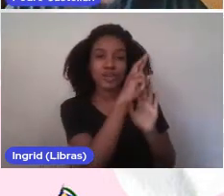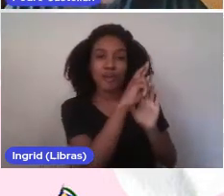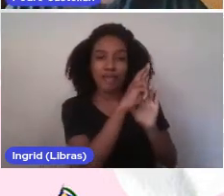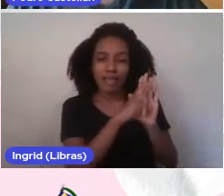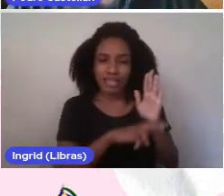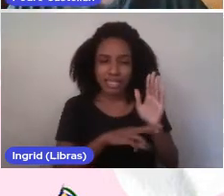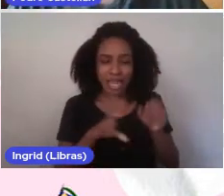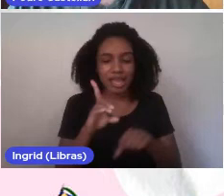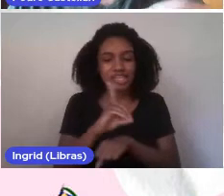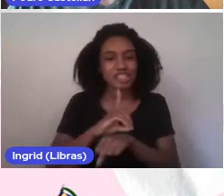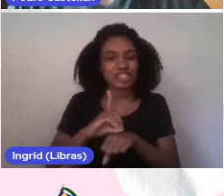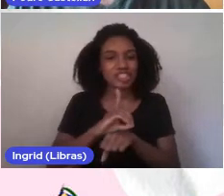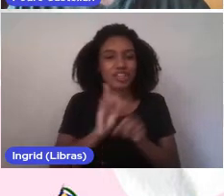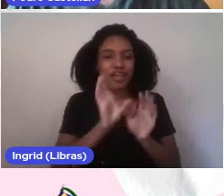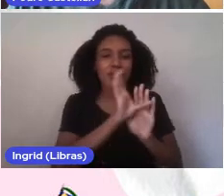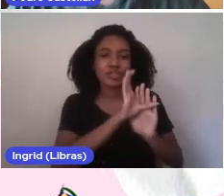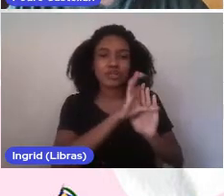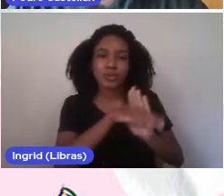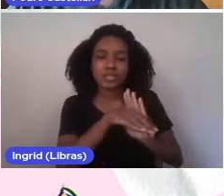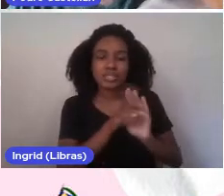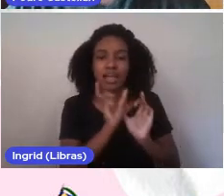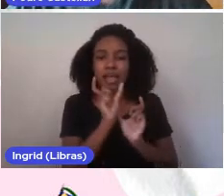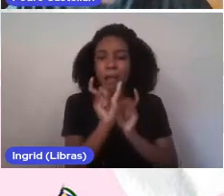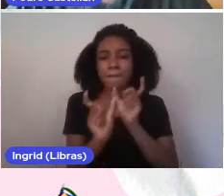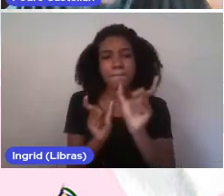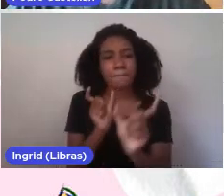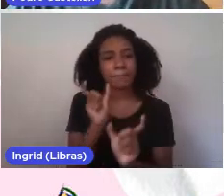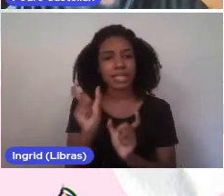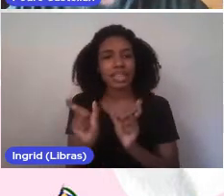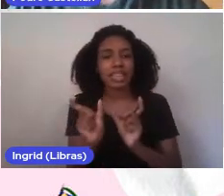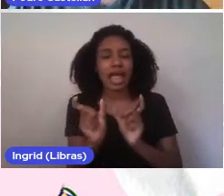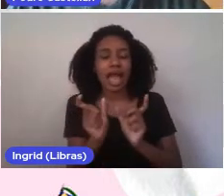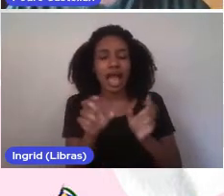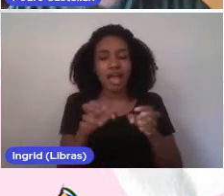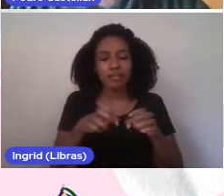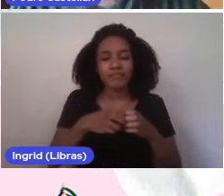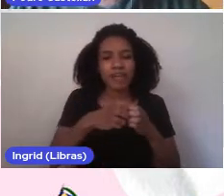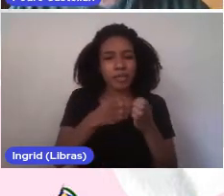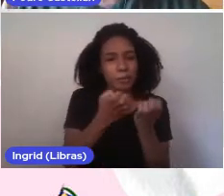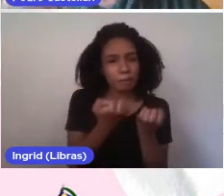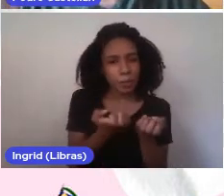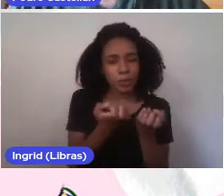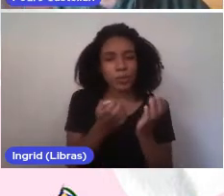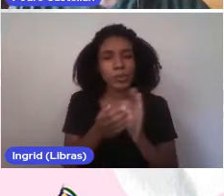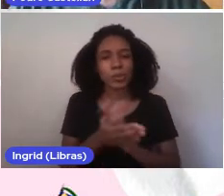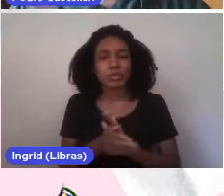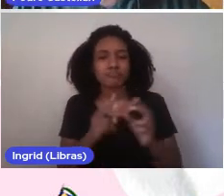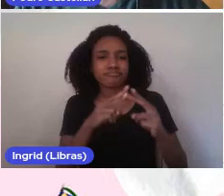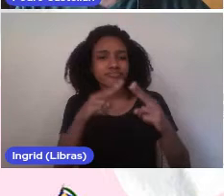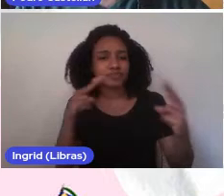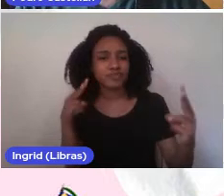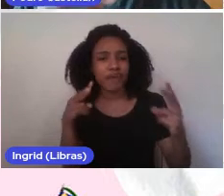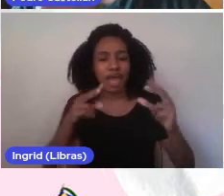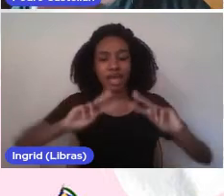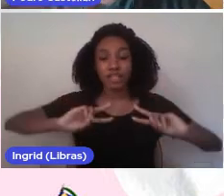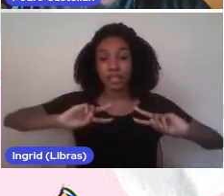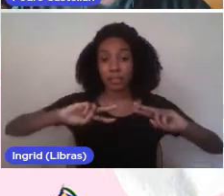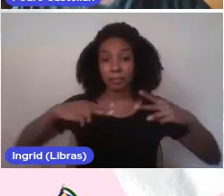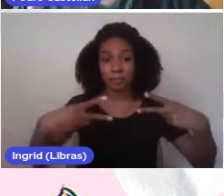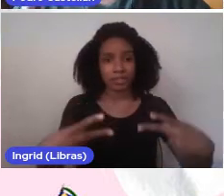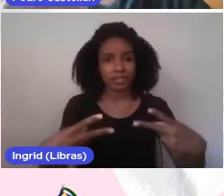dicionários de conceito, palavras geradoras, e-books, hipertextos didáticos, paradidáticos,